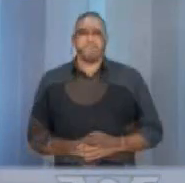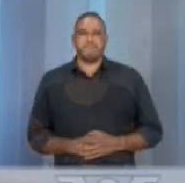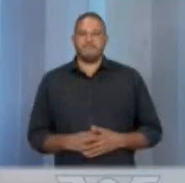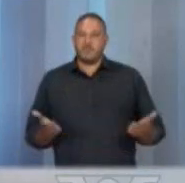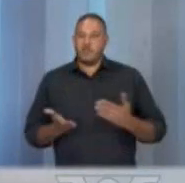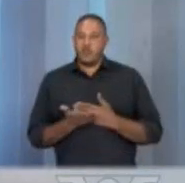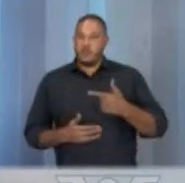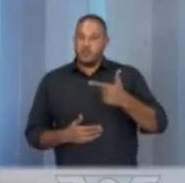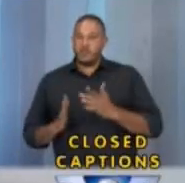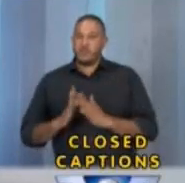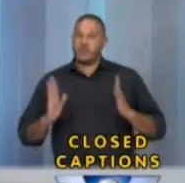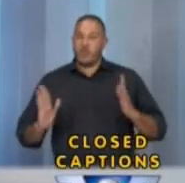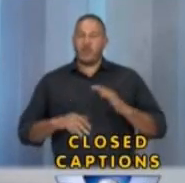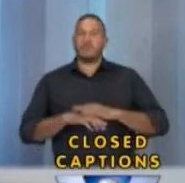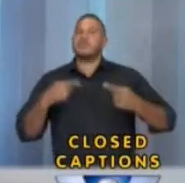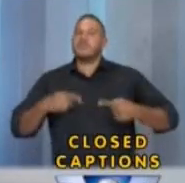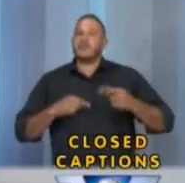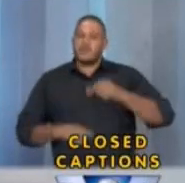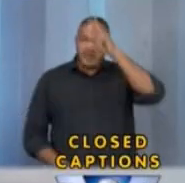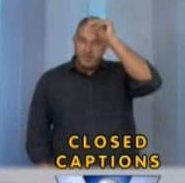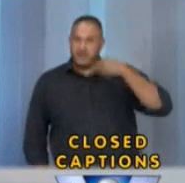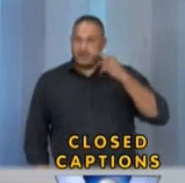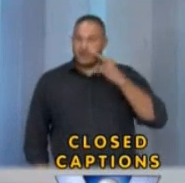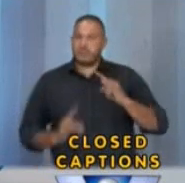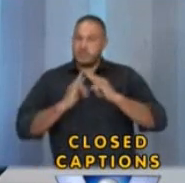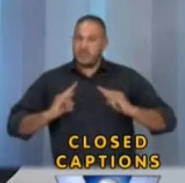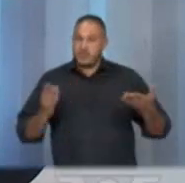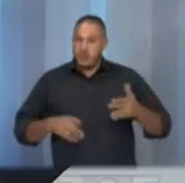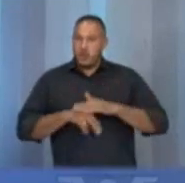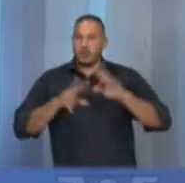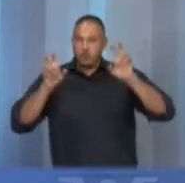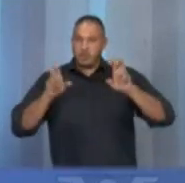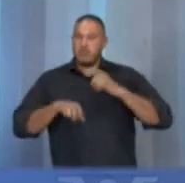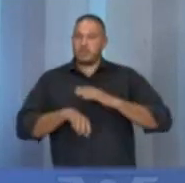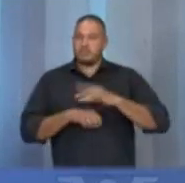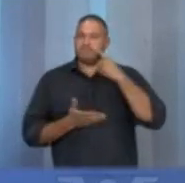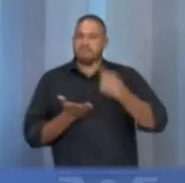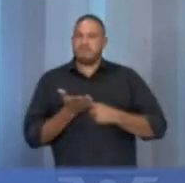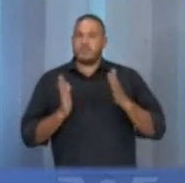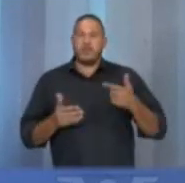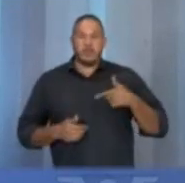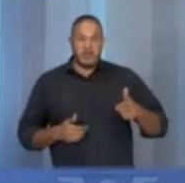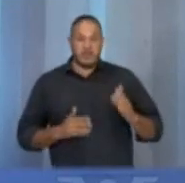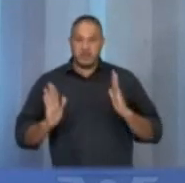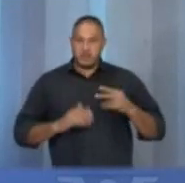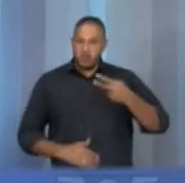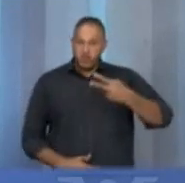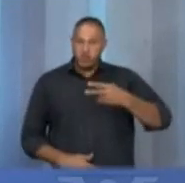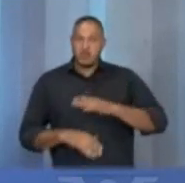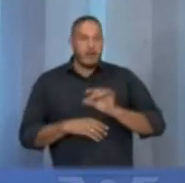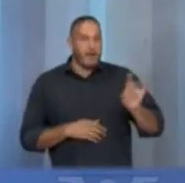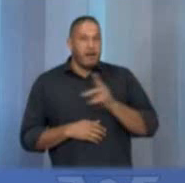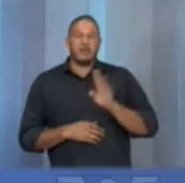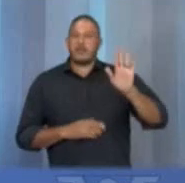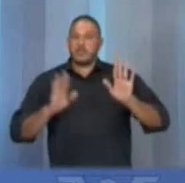Começamos o segundo bloco do debate a prefeito de São Vicente, agora com tema determinado. Nesse bloco, cada candidato vai fazer duas